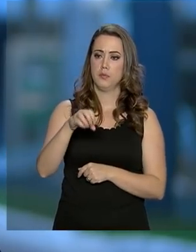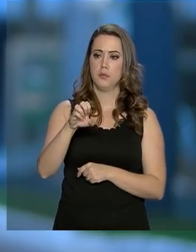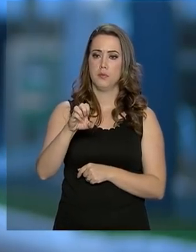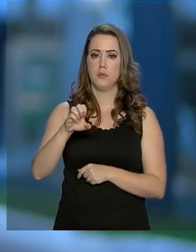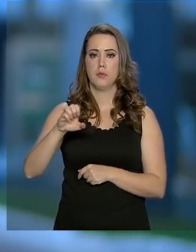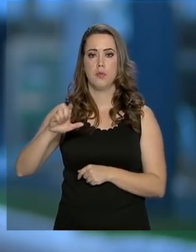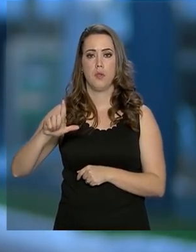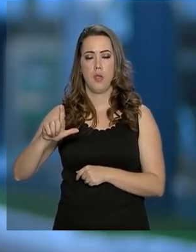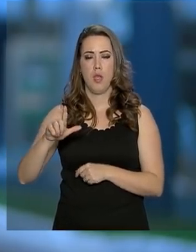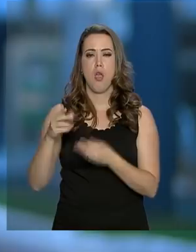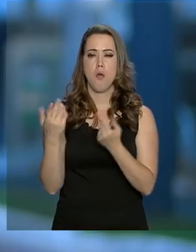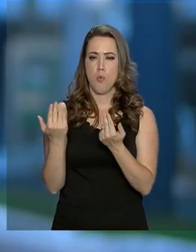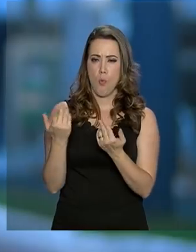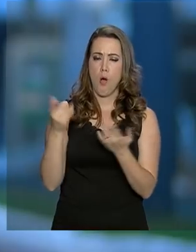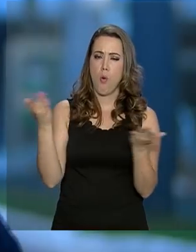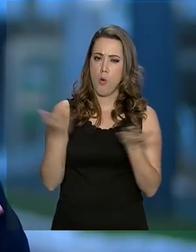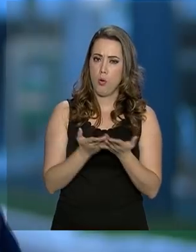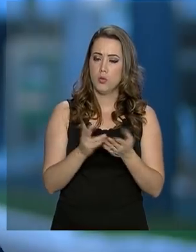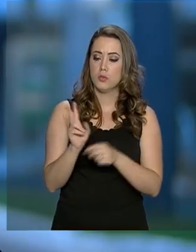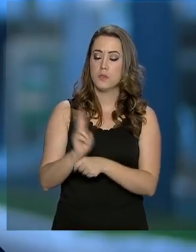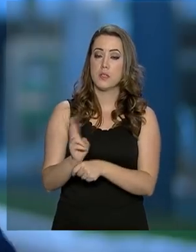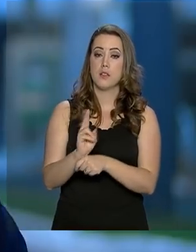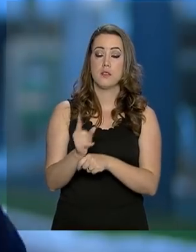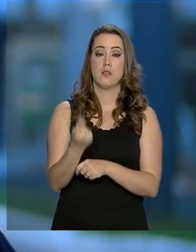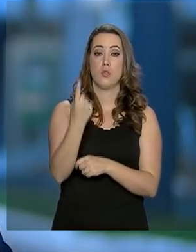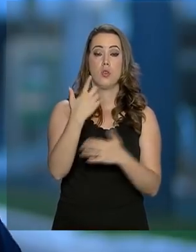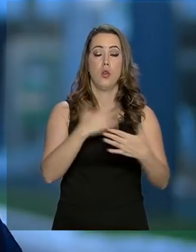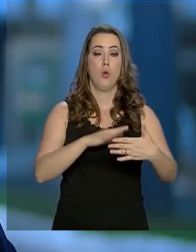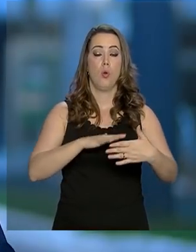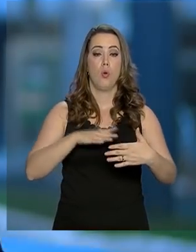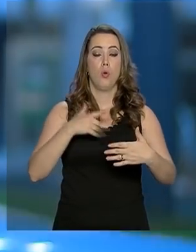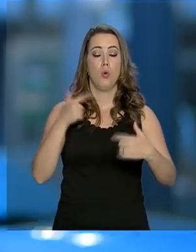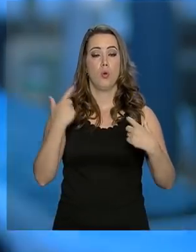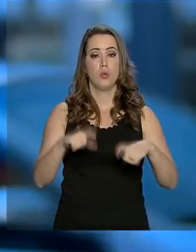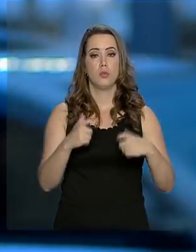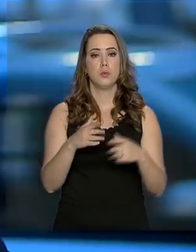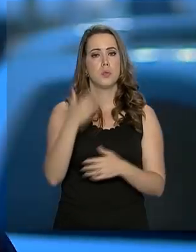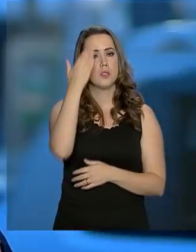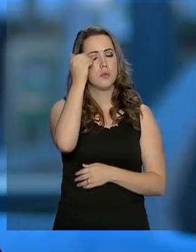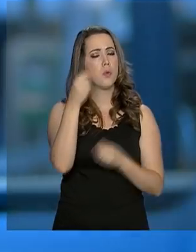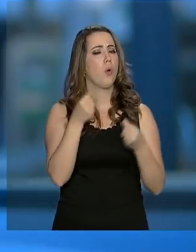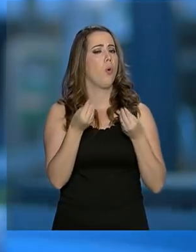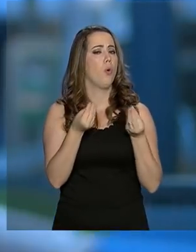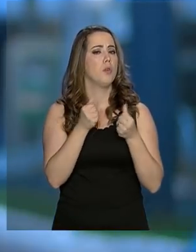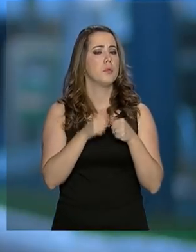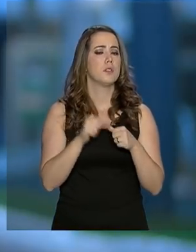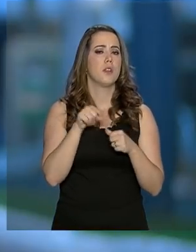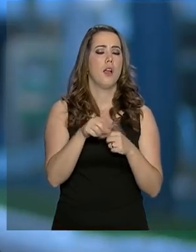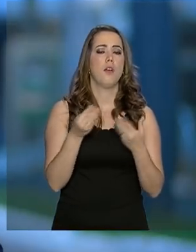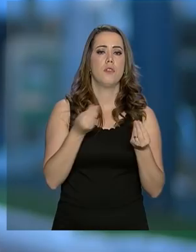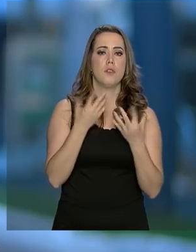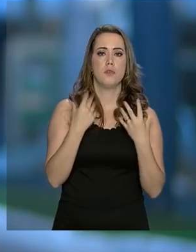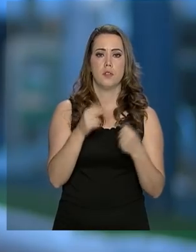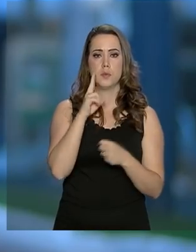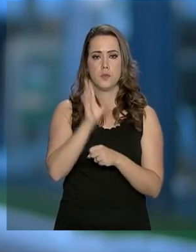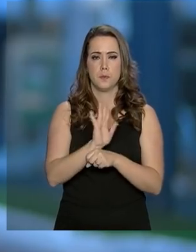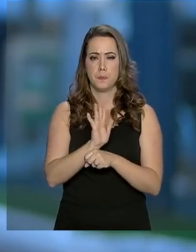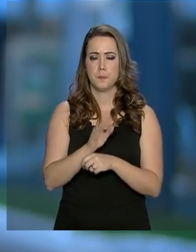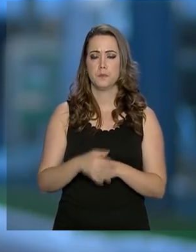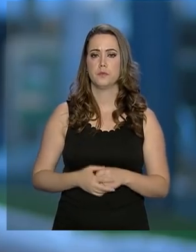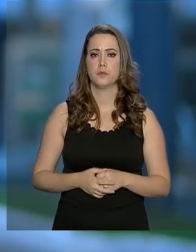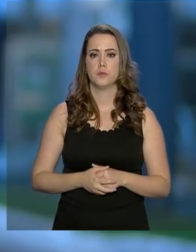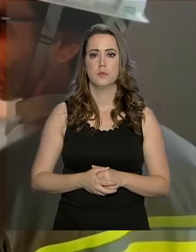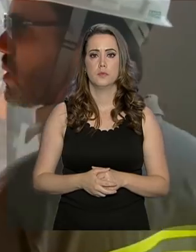hoje. Eles também fizeram uma fiscalização em uma barragem em loco para saber sobre como estava a situação. Vamos assistir a reportagem.